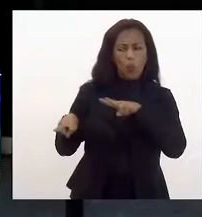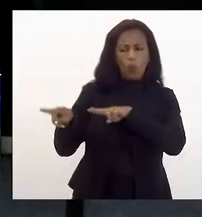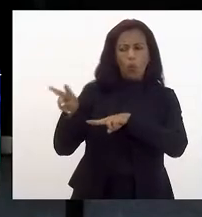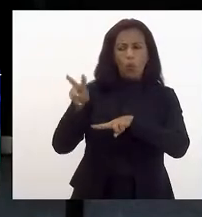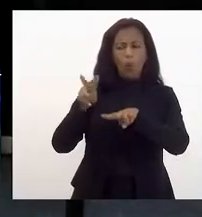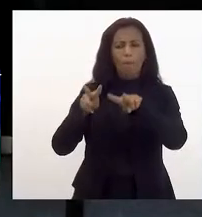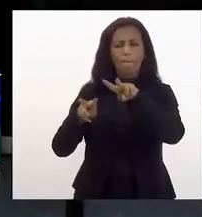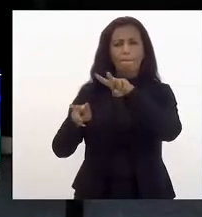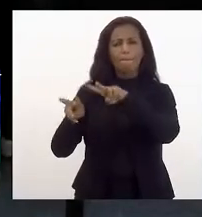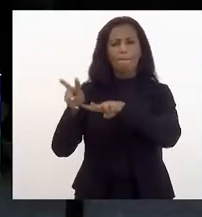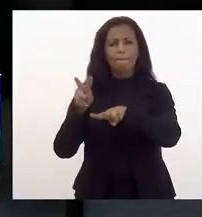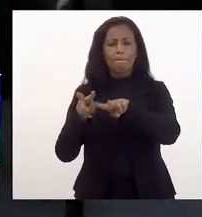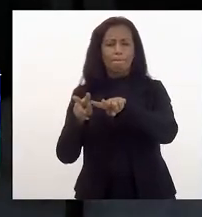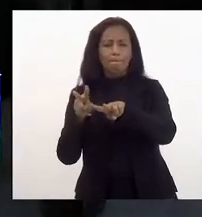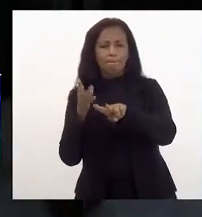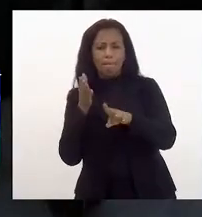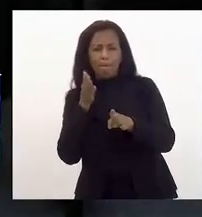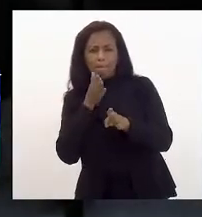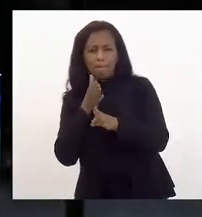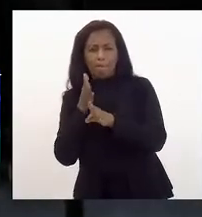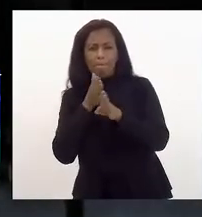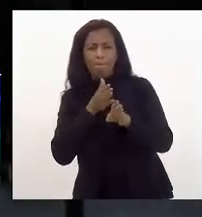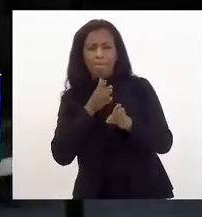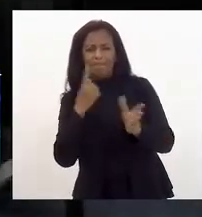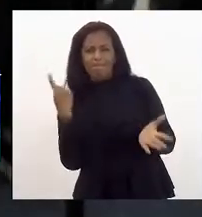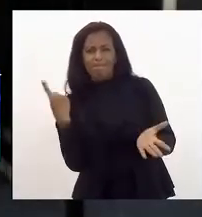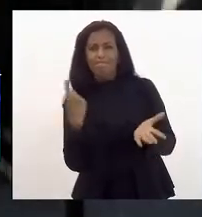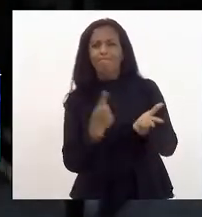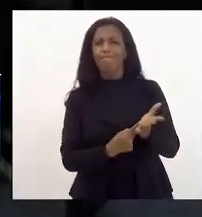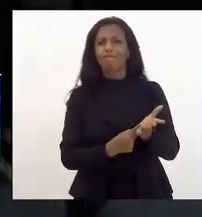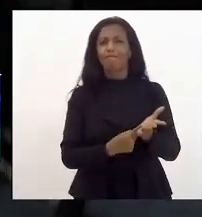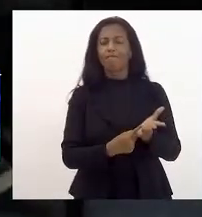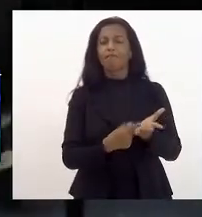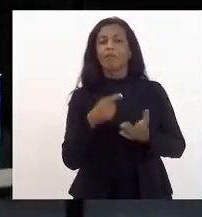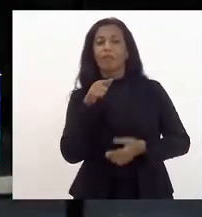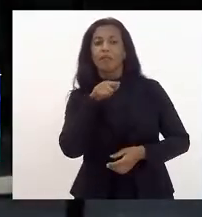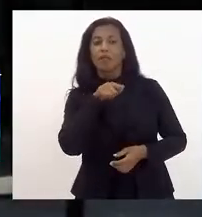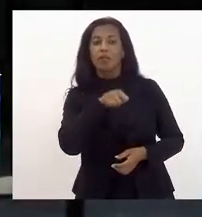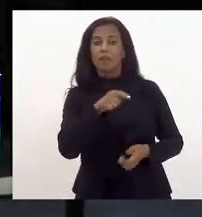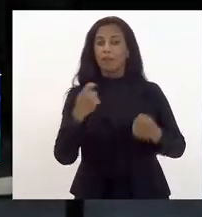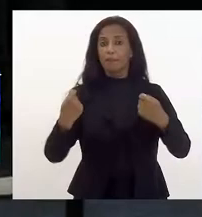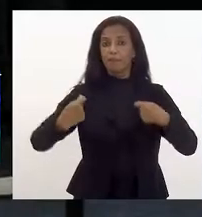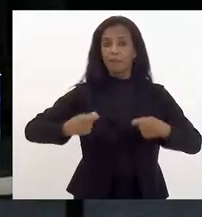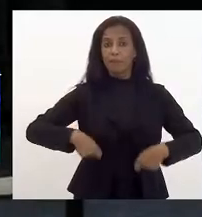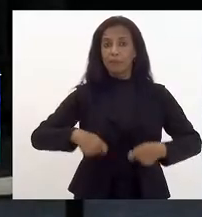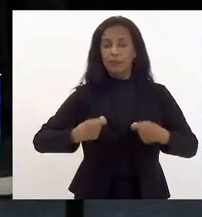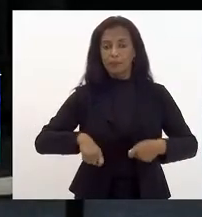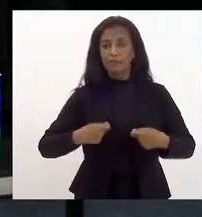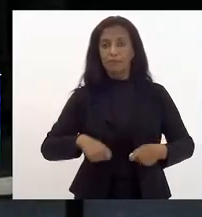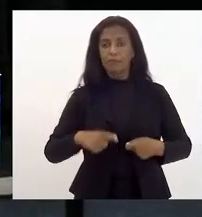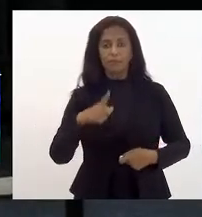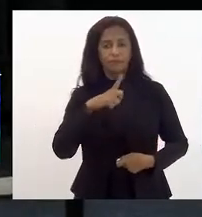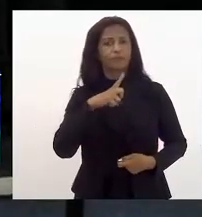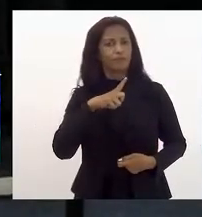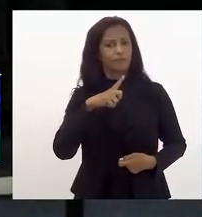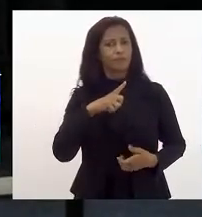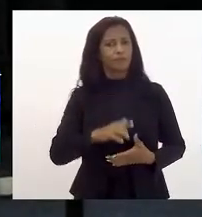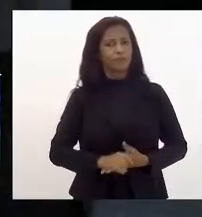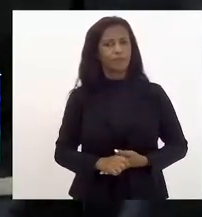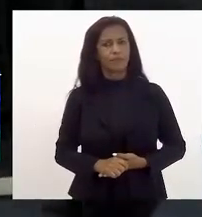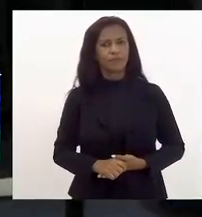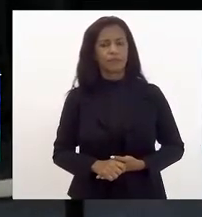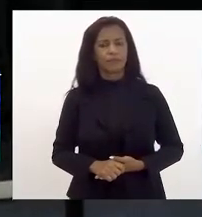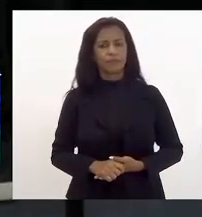outro outro viés esse pacto de que aquilo que devemos ao ao